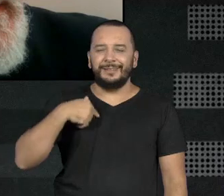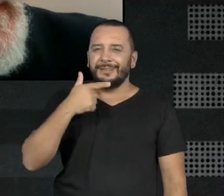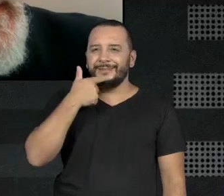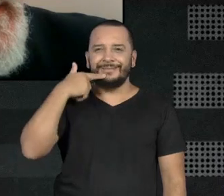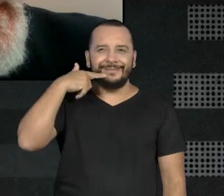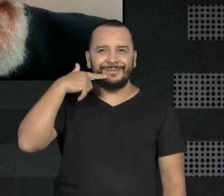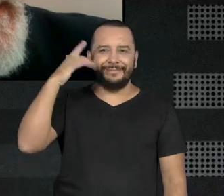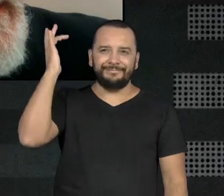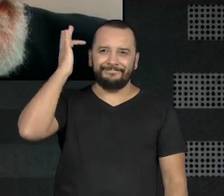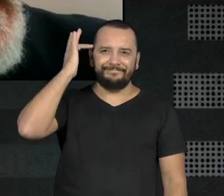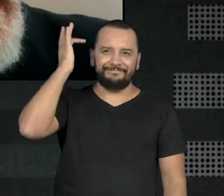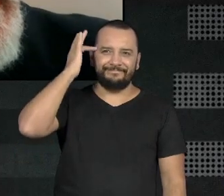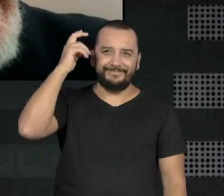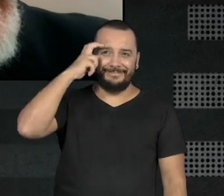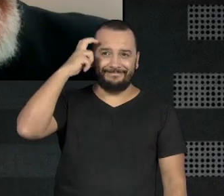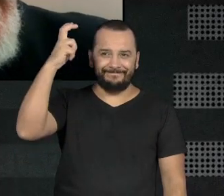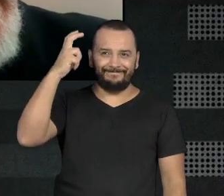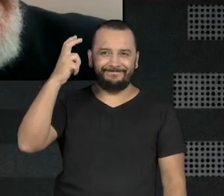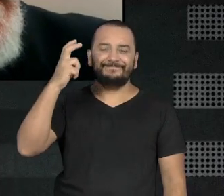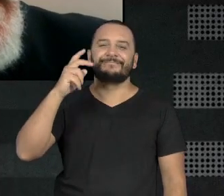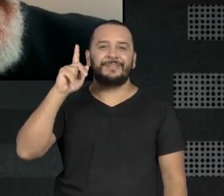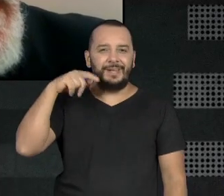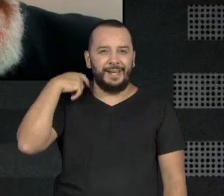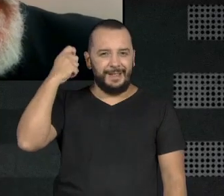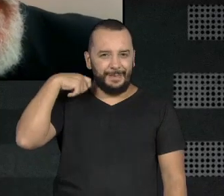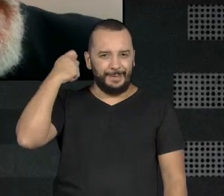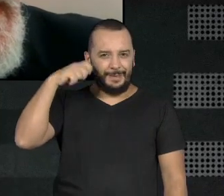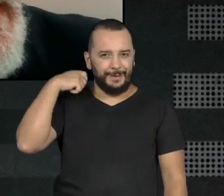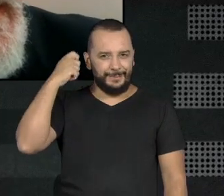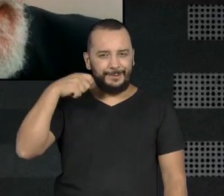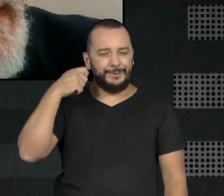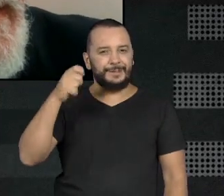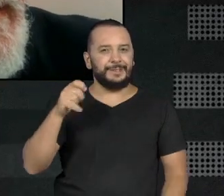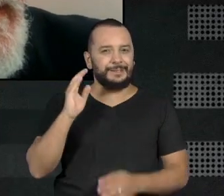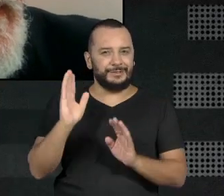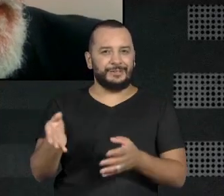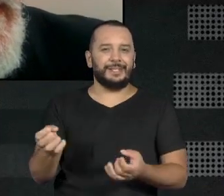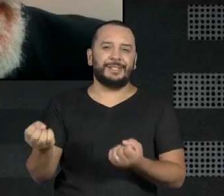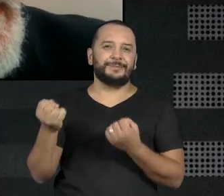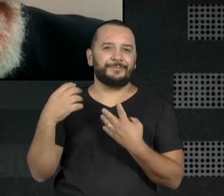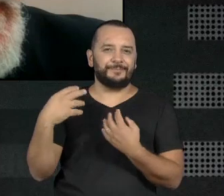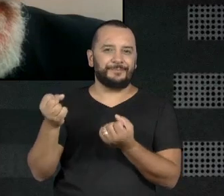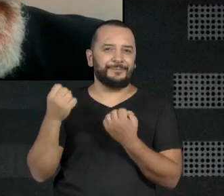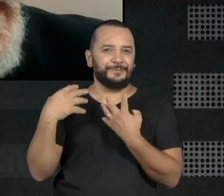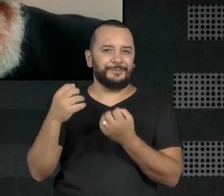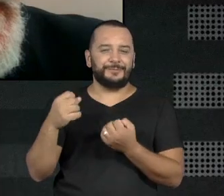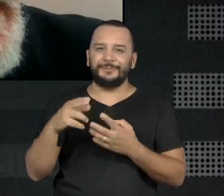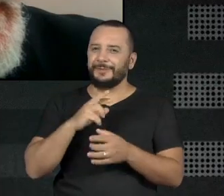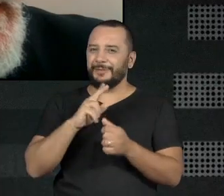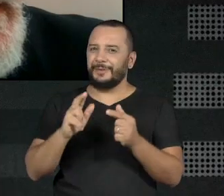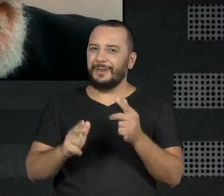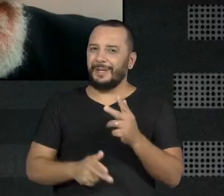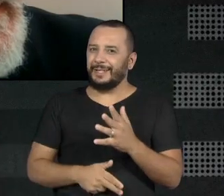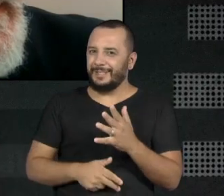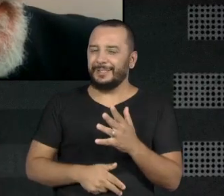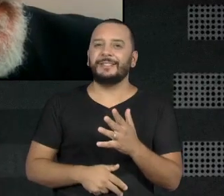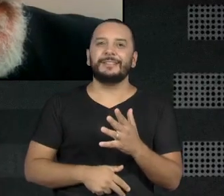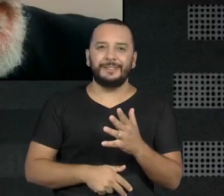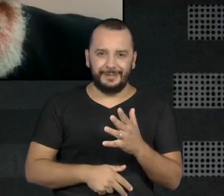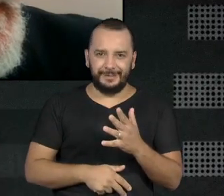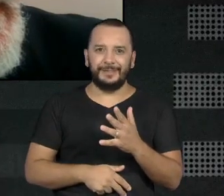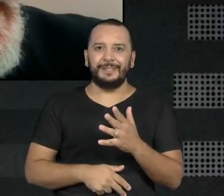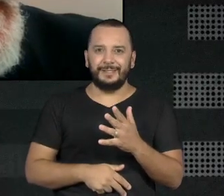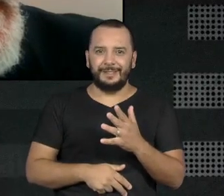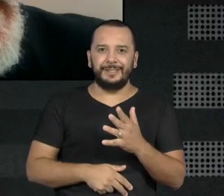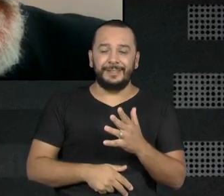inteligência desse grande ator nos ensinou muita coisa. Embora